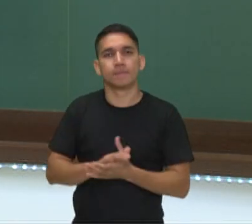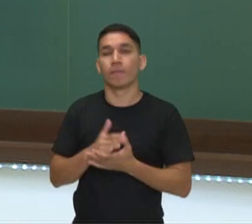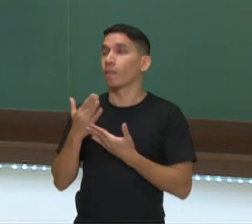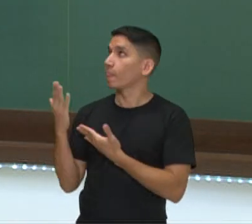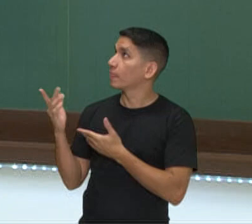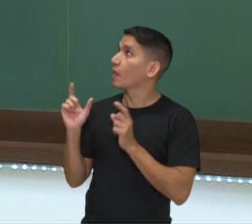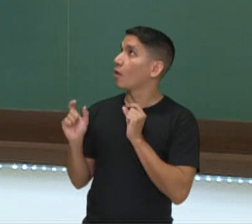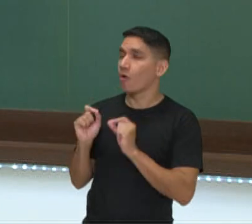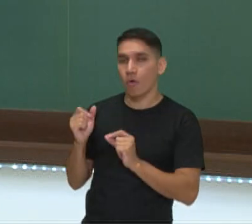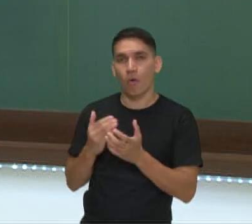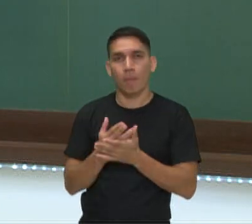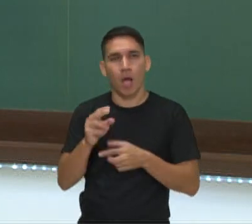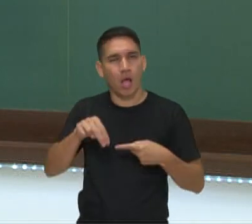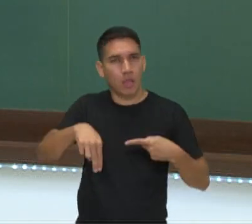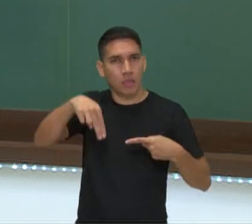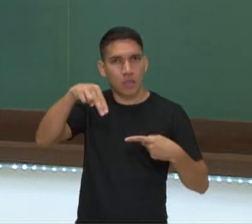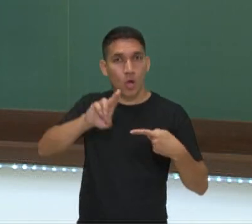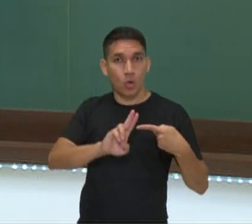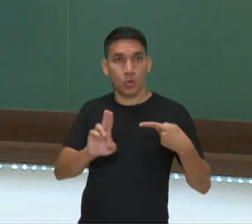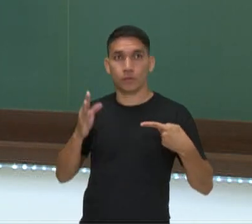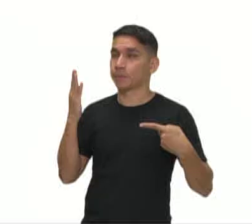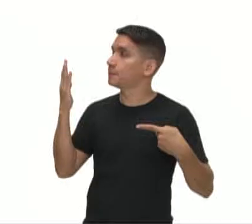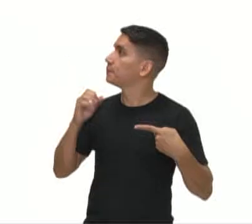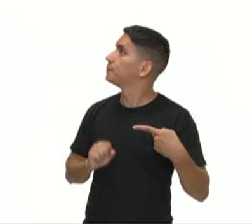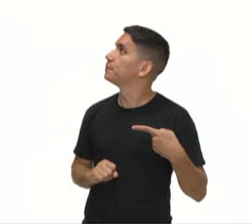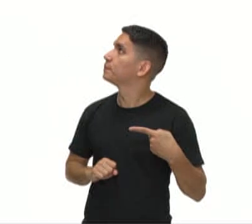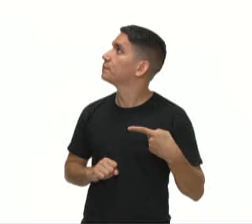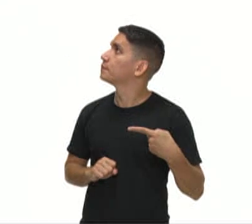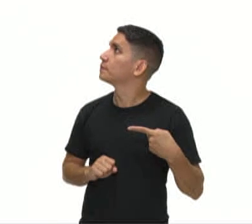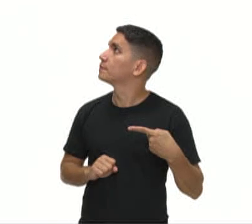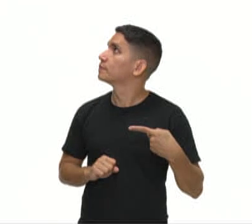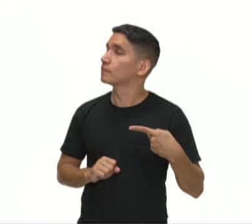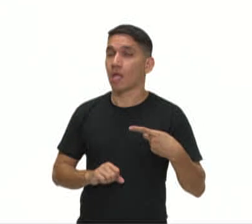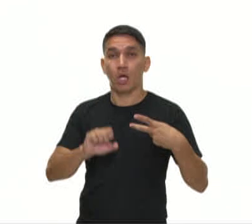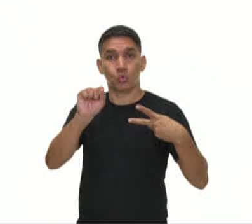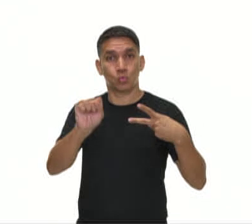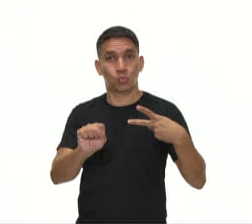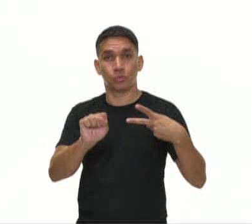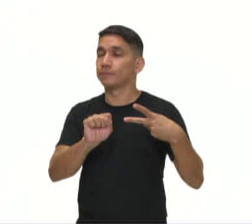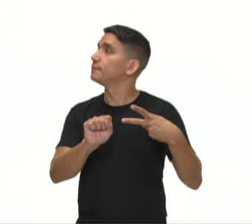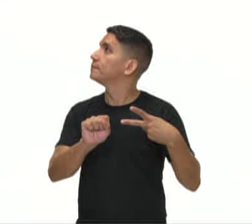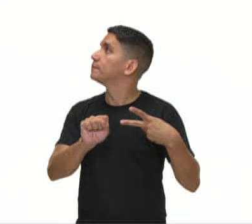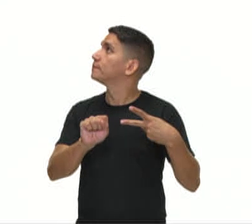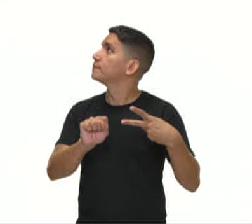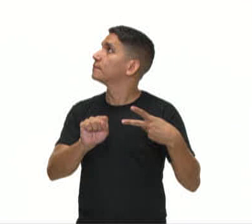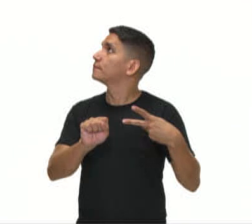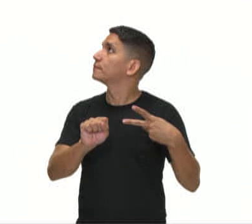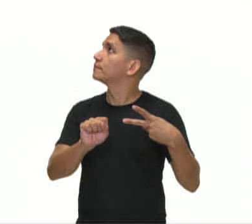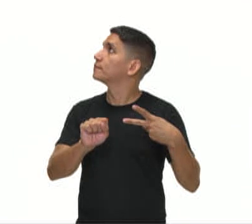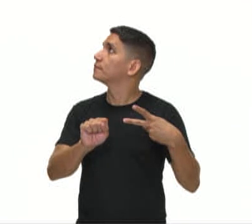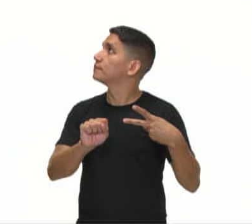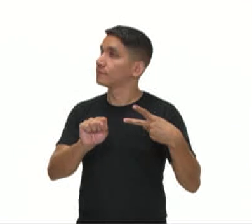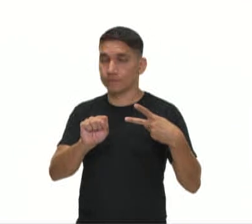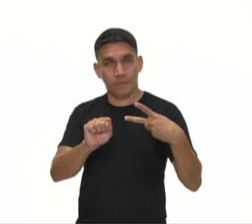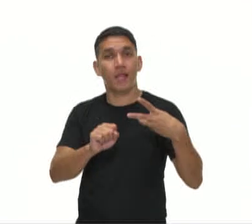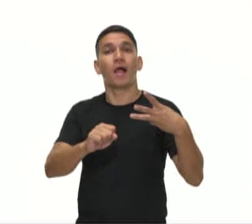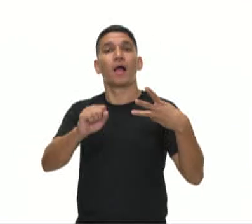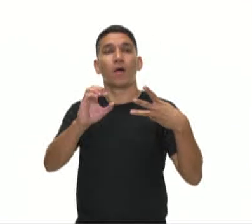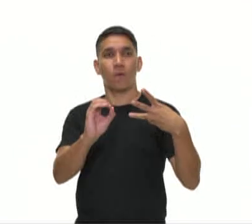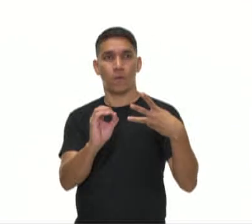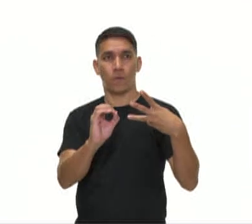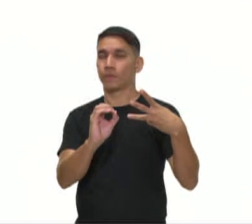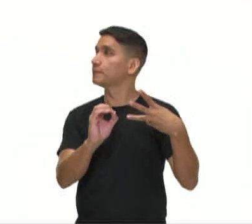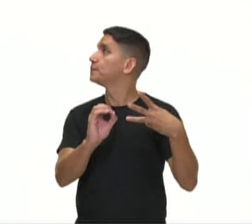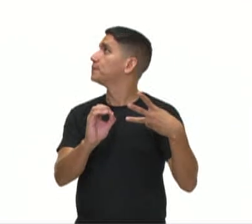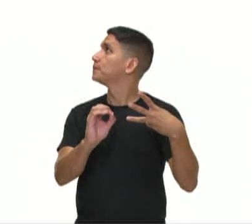a gente observa, ao norte, Cachoeira do Sarangrande, ao sul, Nascente do Rio Jangada, a oeste,